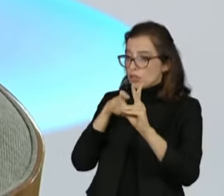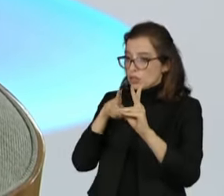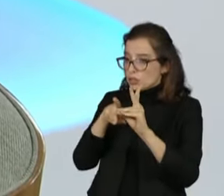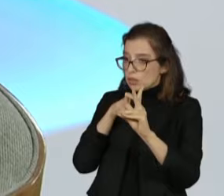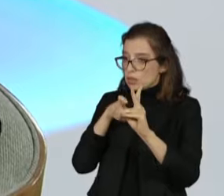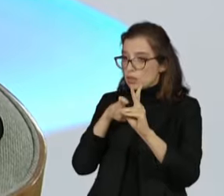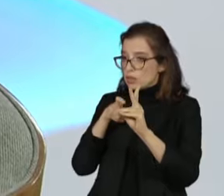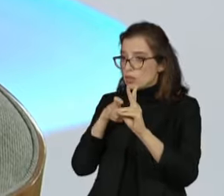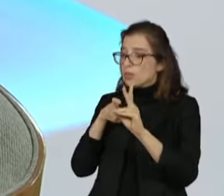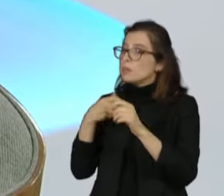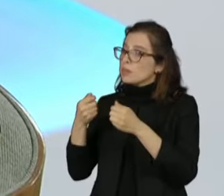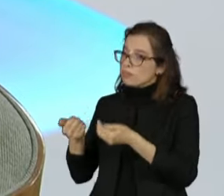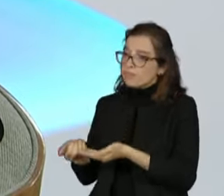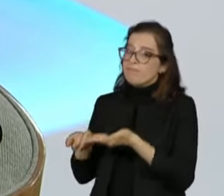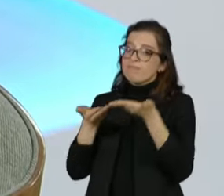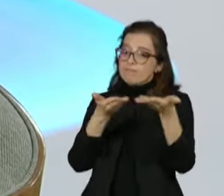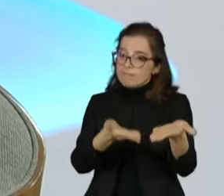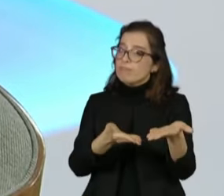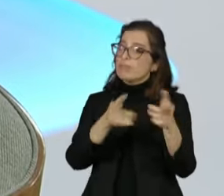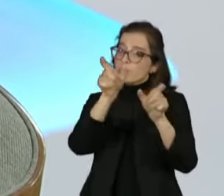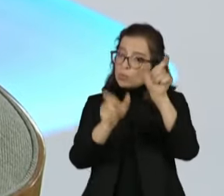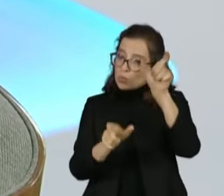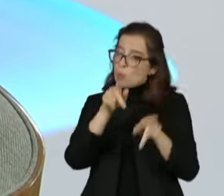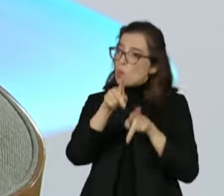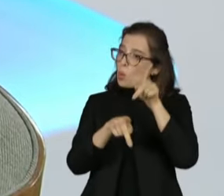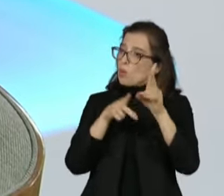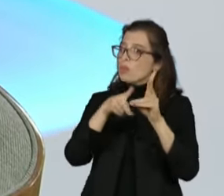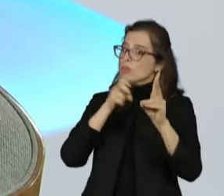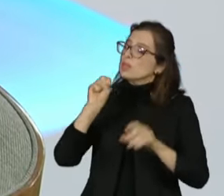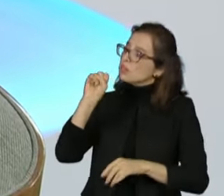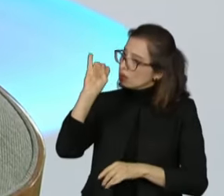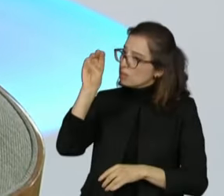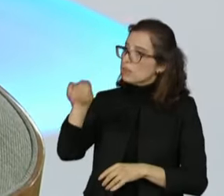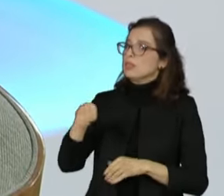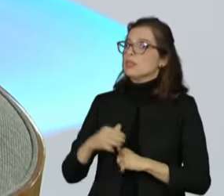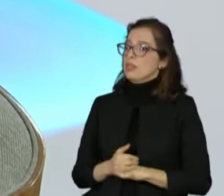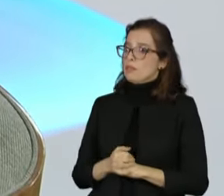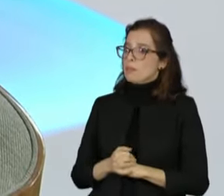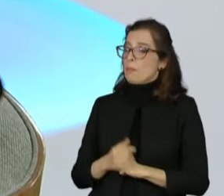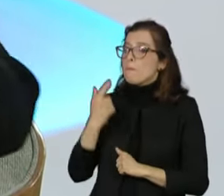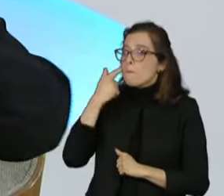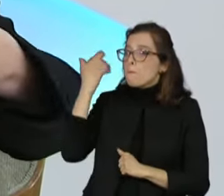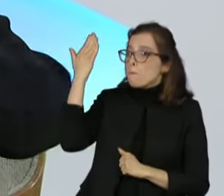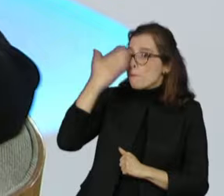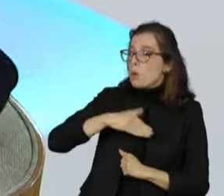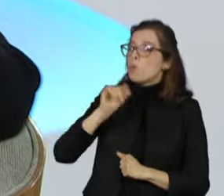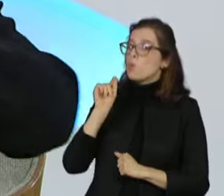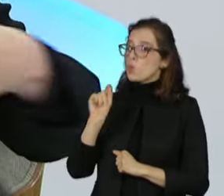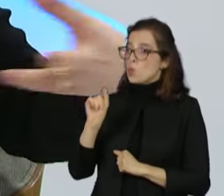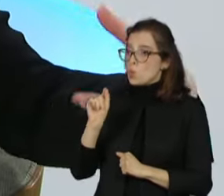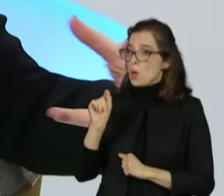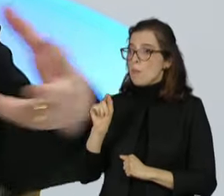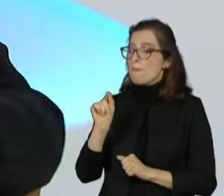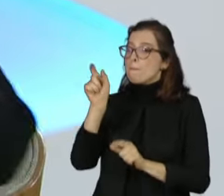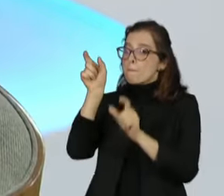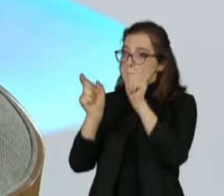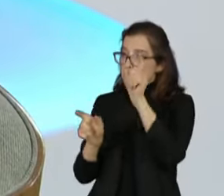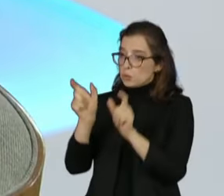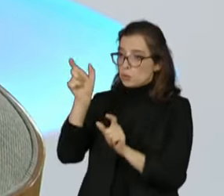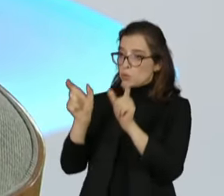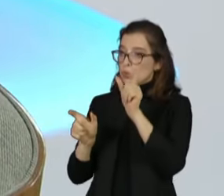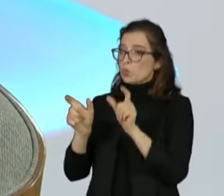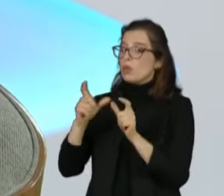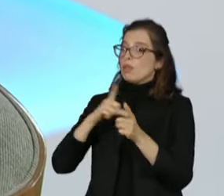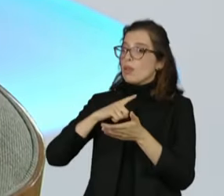Para os indígenas, a única questão é, se há comprovada a posse mansa, pacífica e titularidade de anos nessa terra,